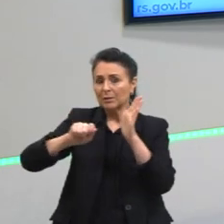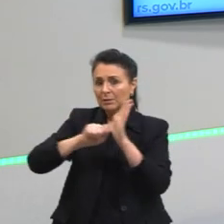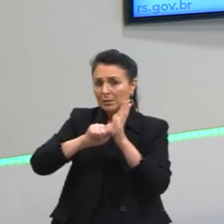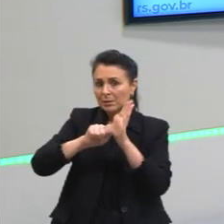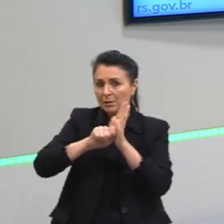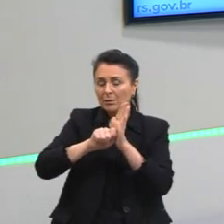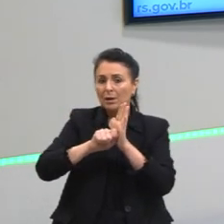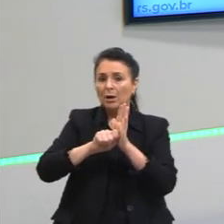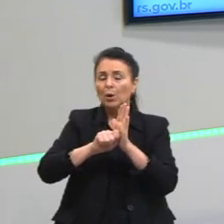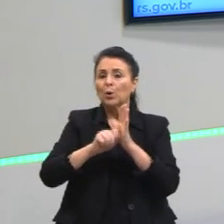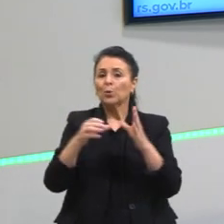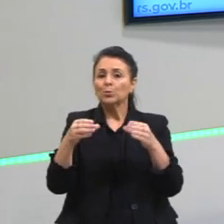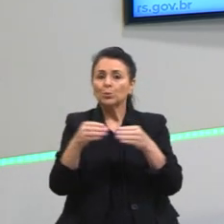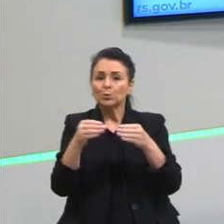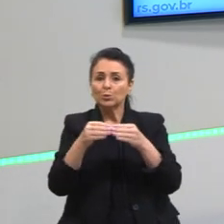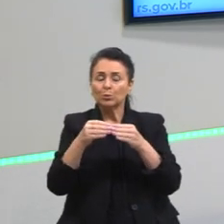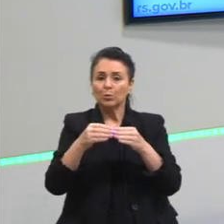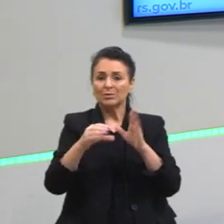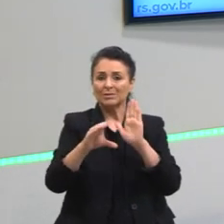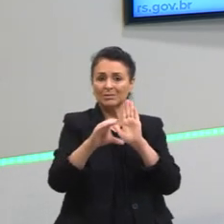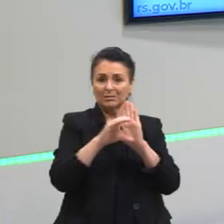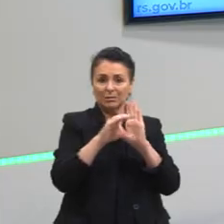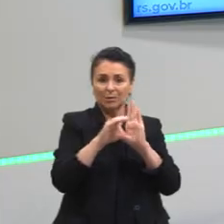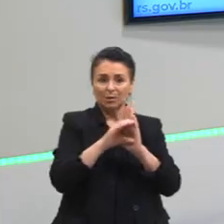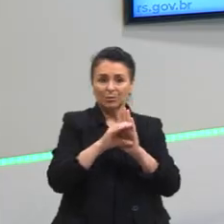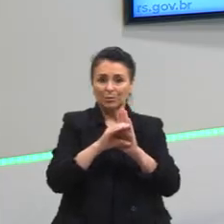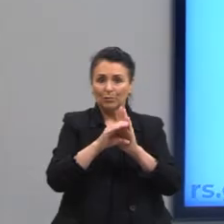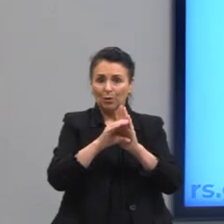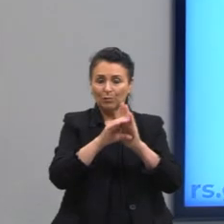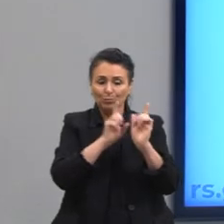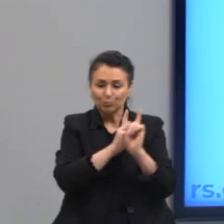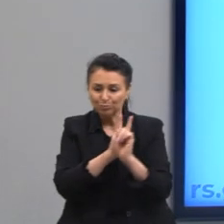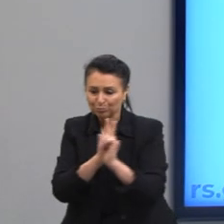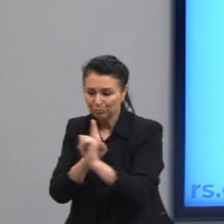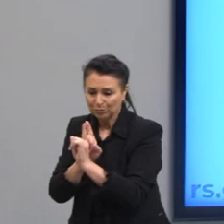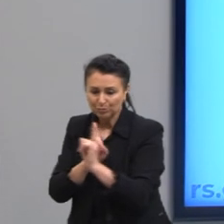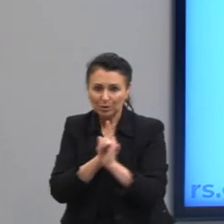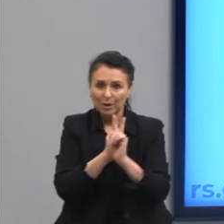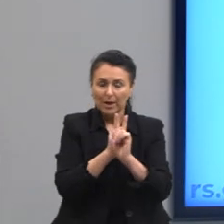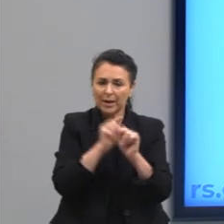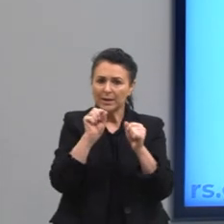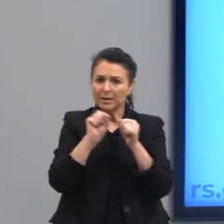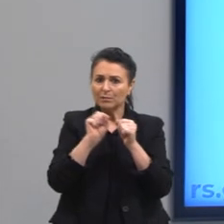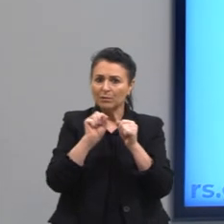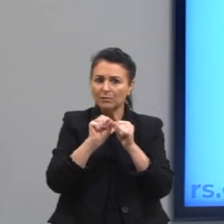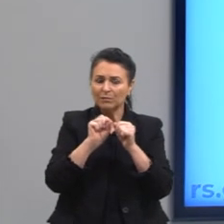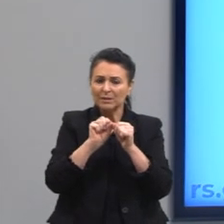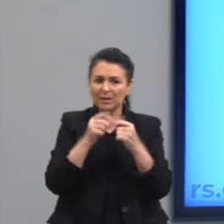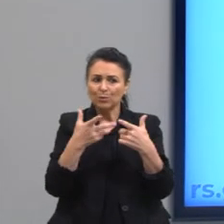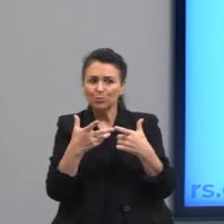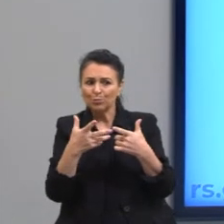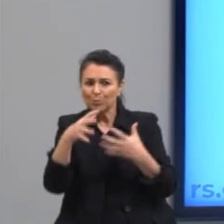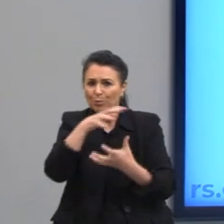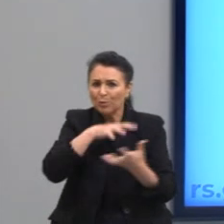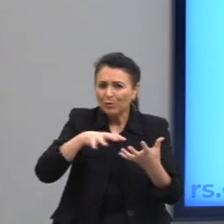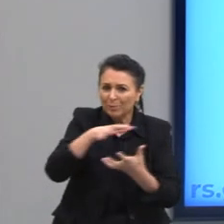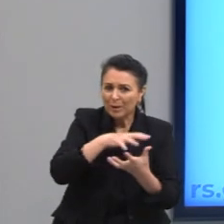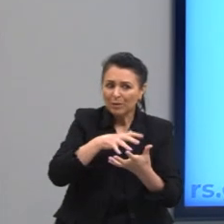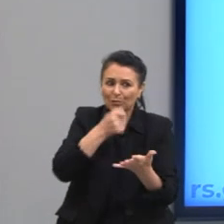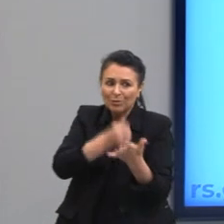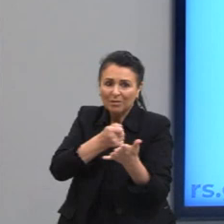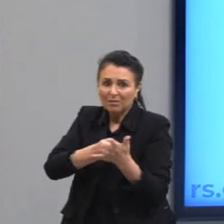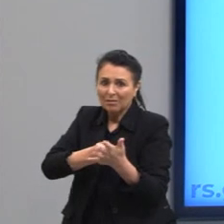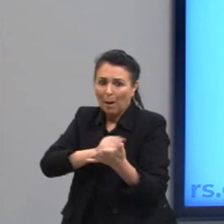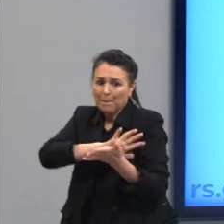perseguidos na Inglaterra e eles vão tentar, vão fazer uma conspiração para tentar matar o rei, vão tentar